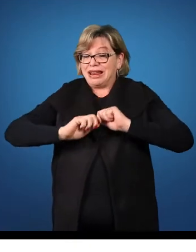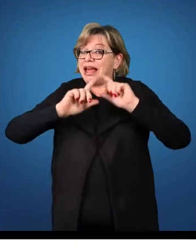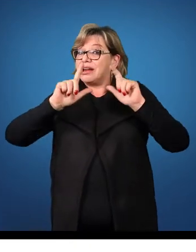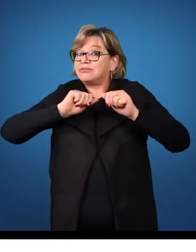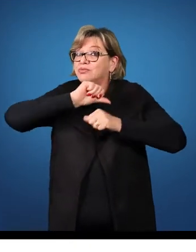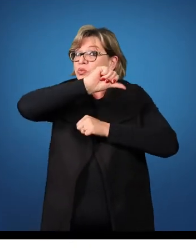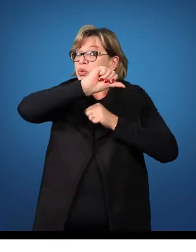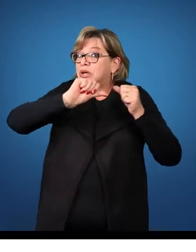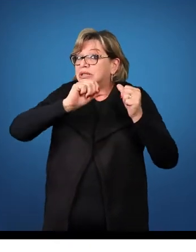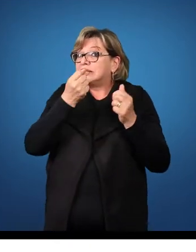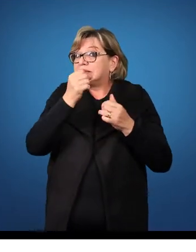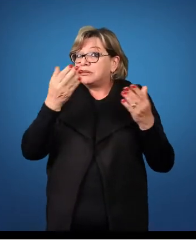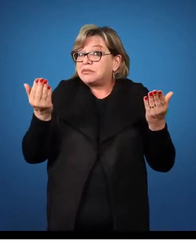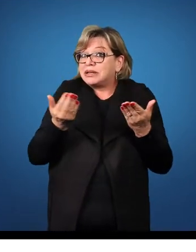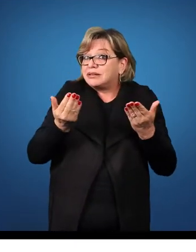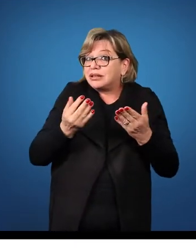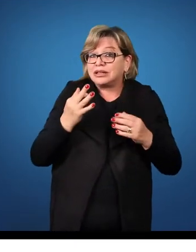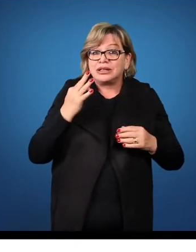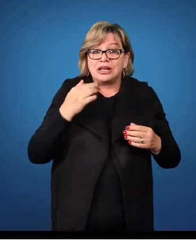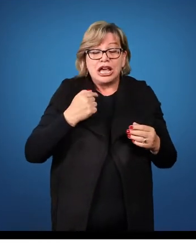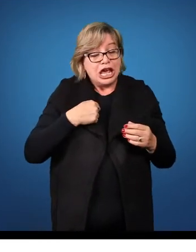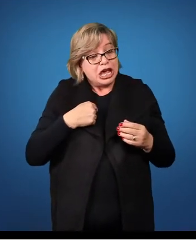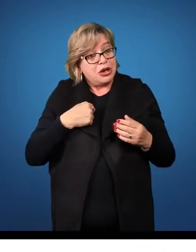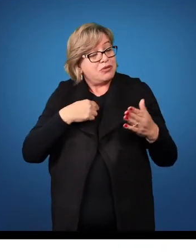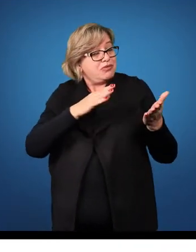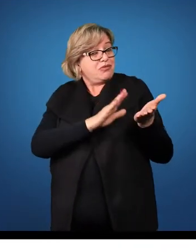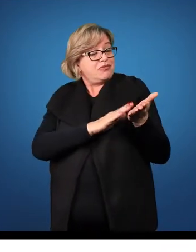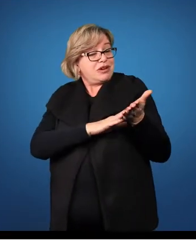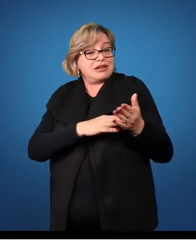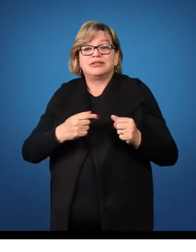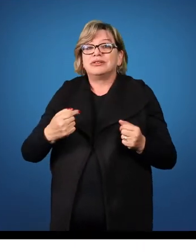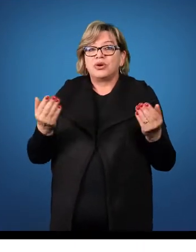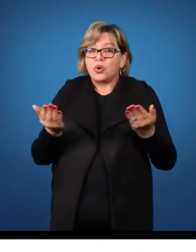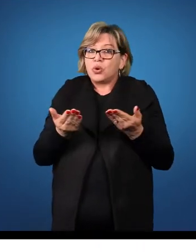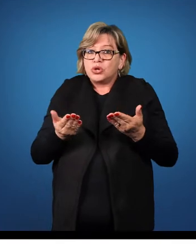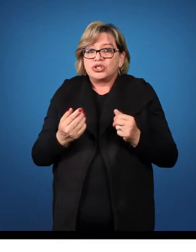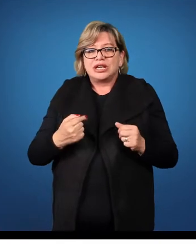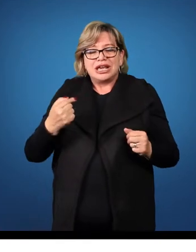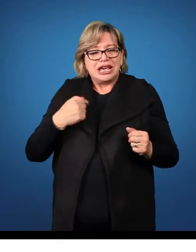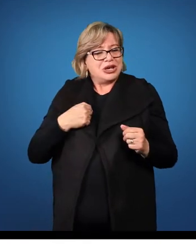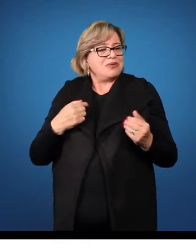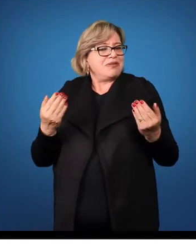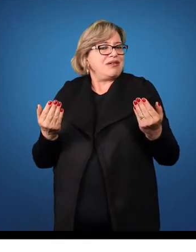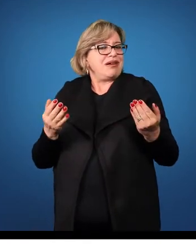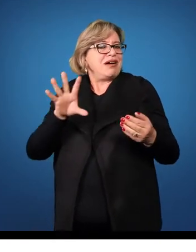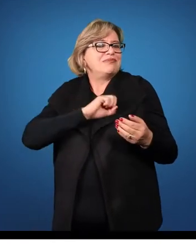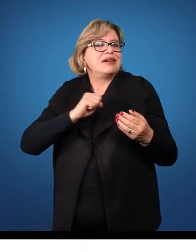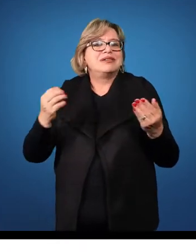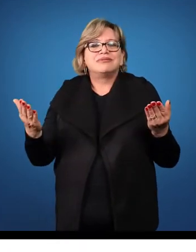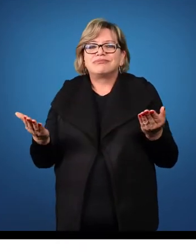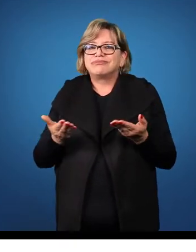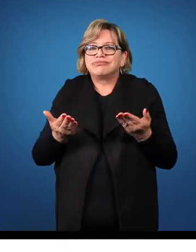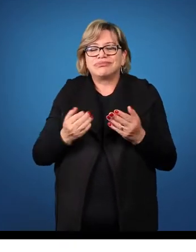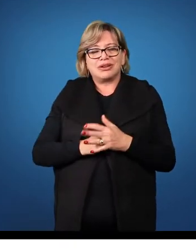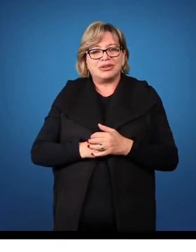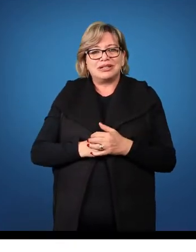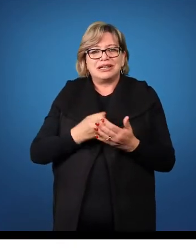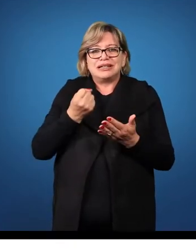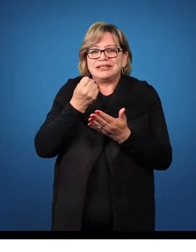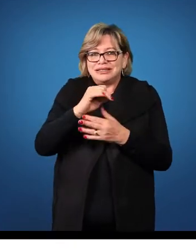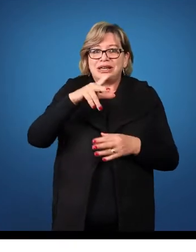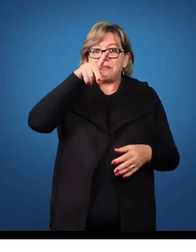de acordo no presente do indicativo, eu sou louvado, eu sou amado. Agora, no pretérito